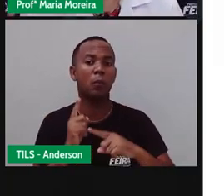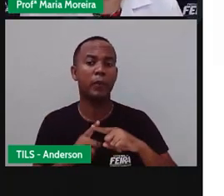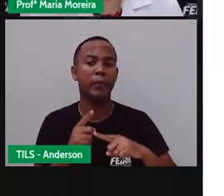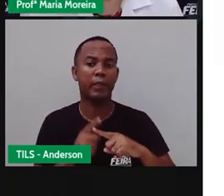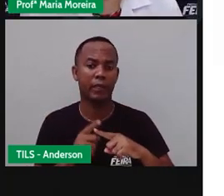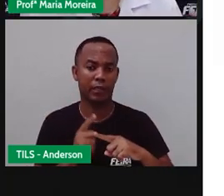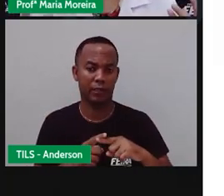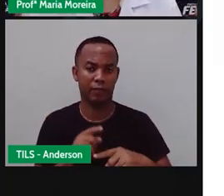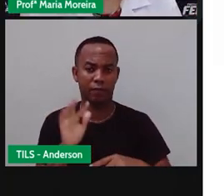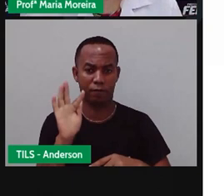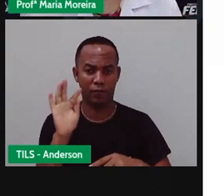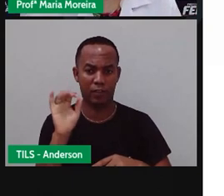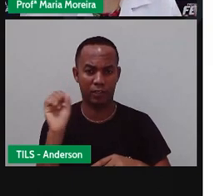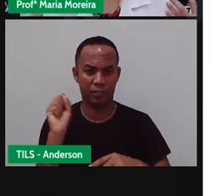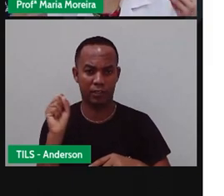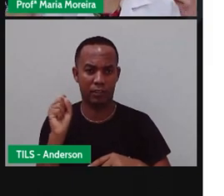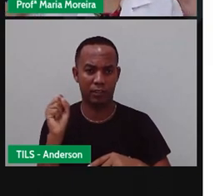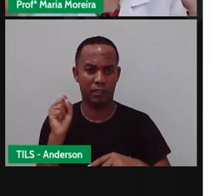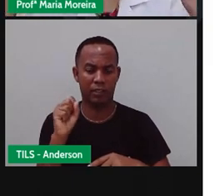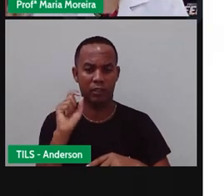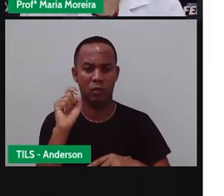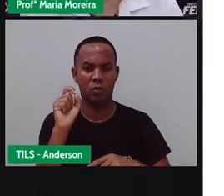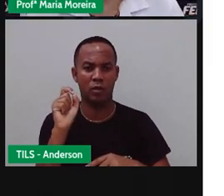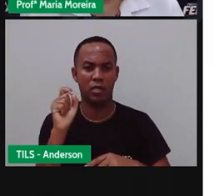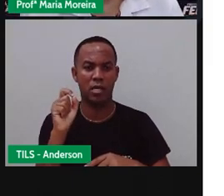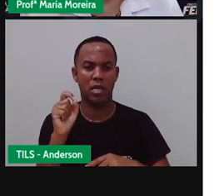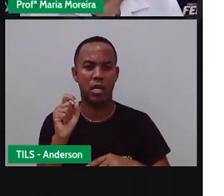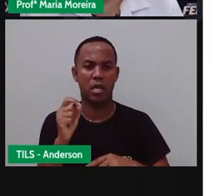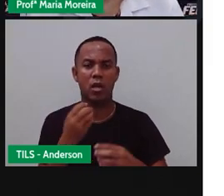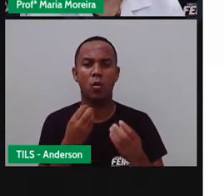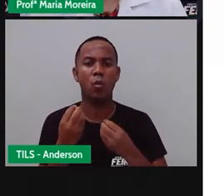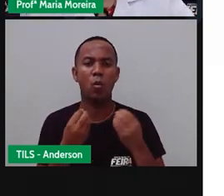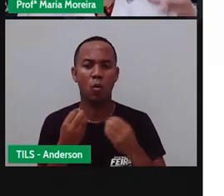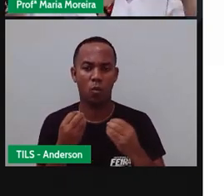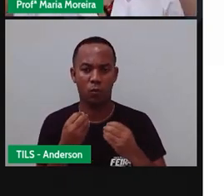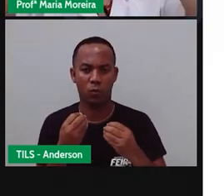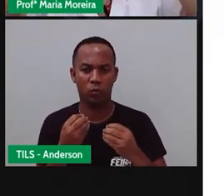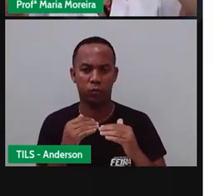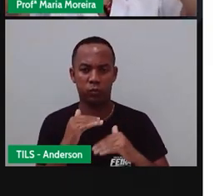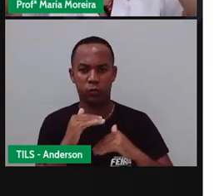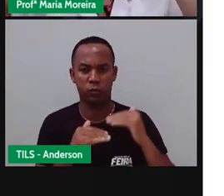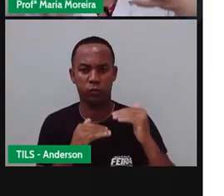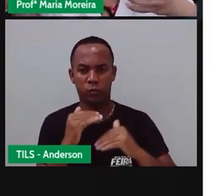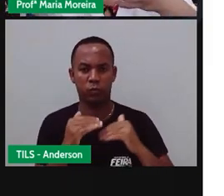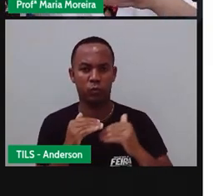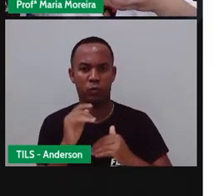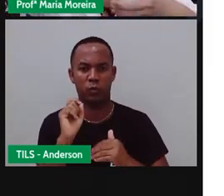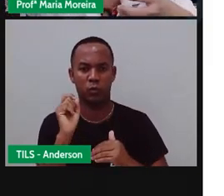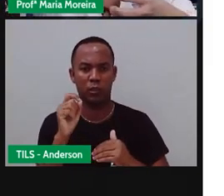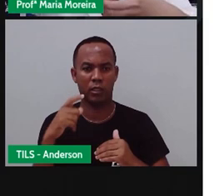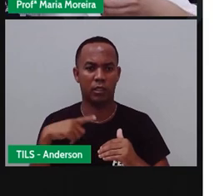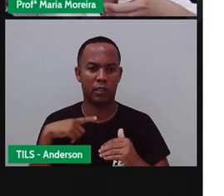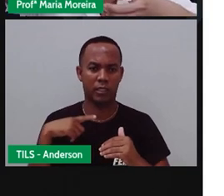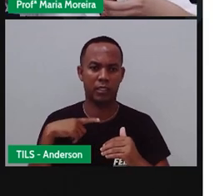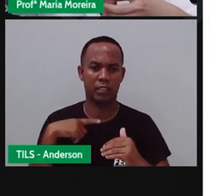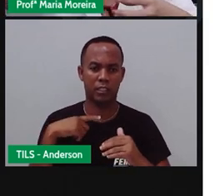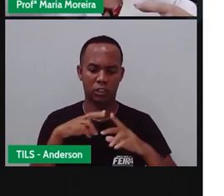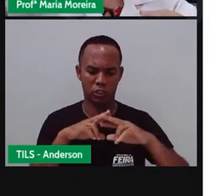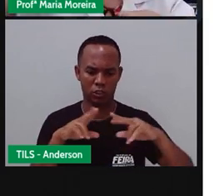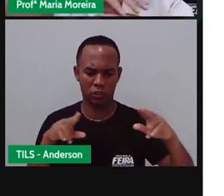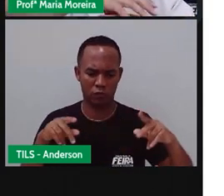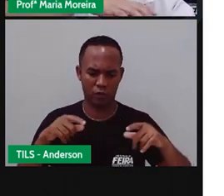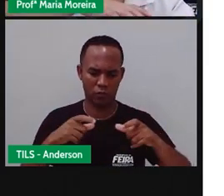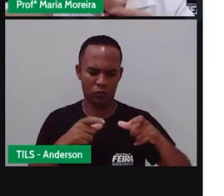Porque Feira, lembra que gente já falou sobre isso, sobre ser em troncamento rodoviário, porque Feira está aqui, existem vários caminhos,